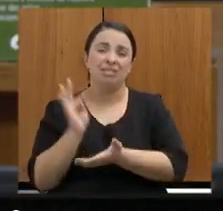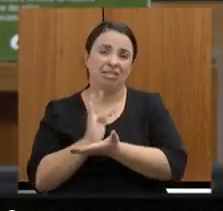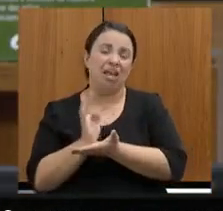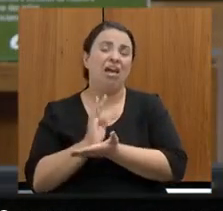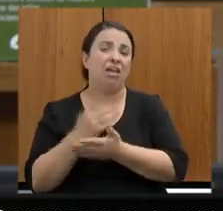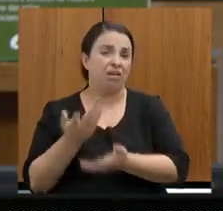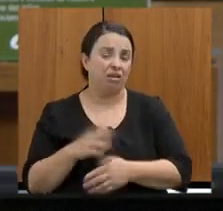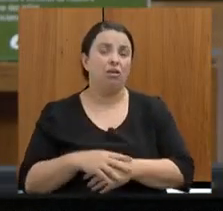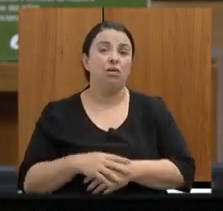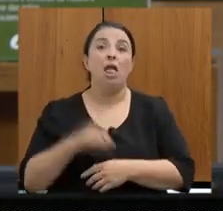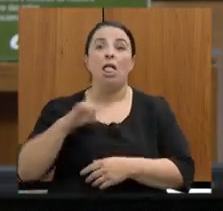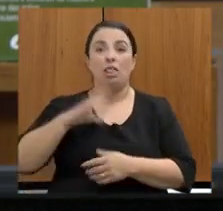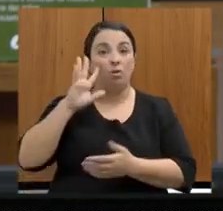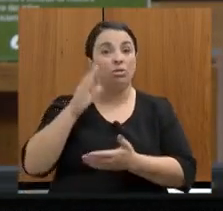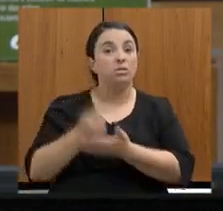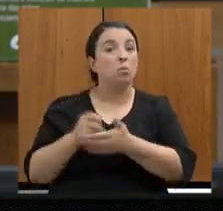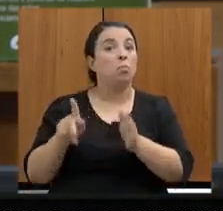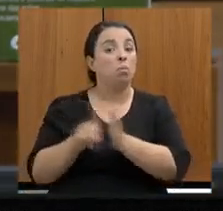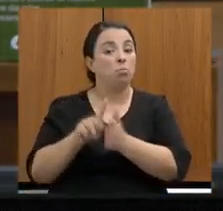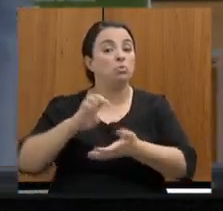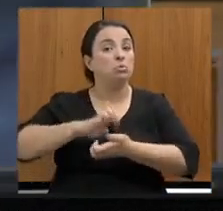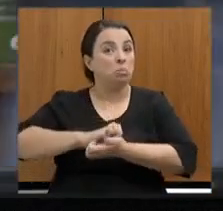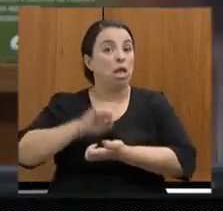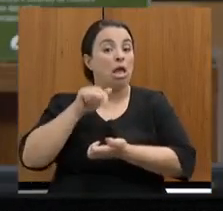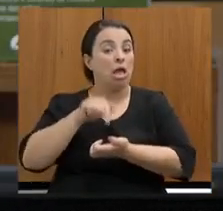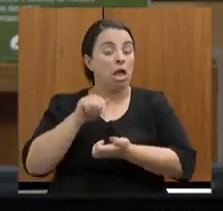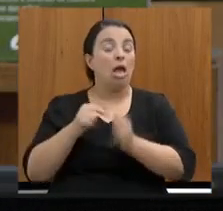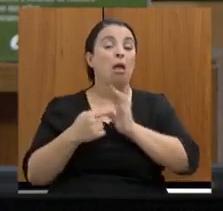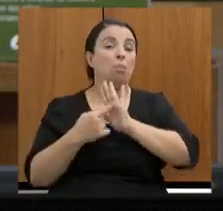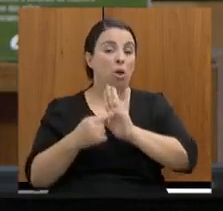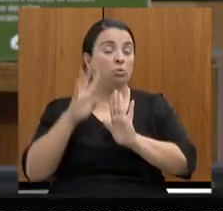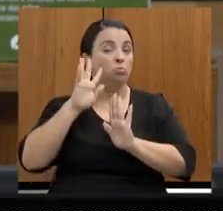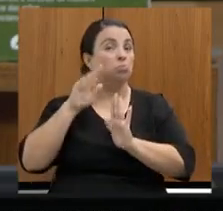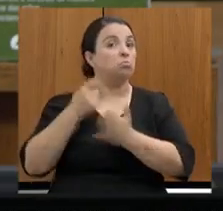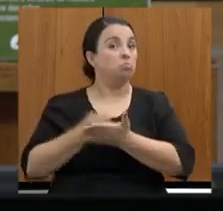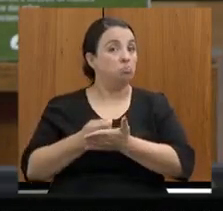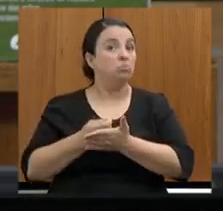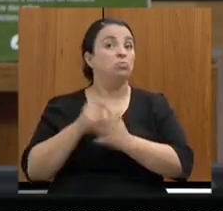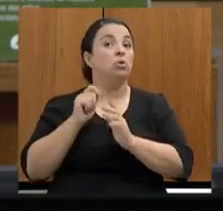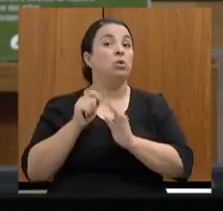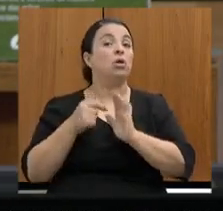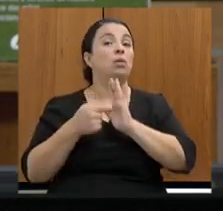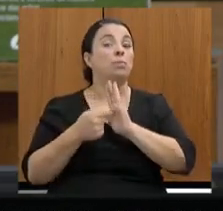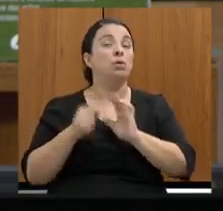do Supremo Tribunal Federal que indica a